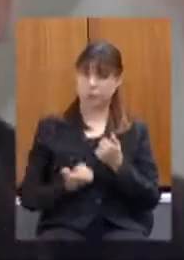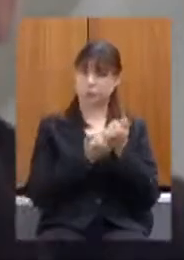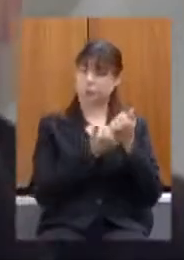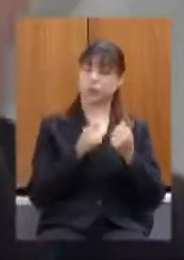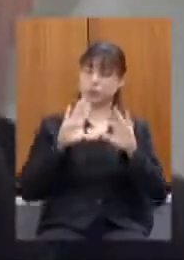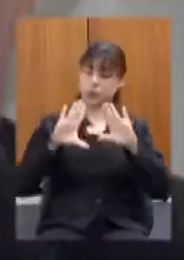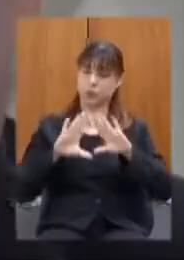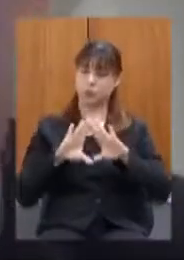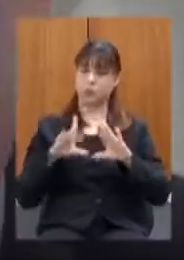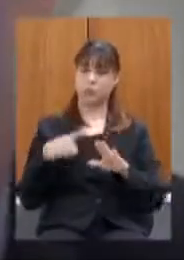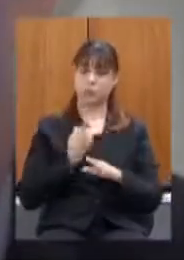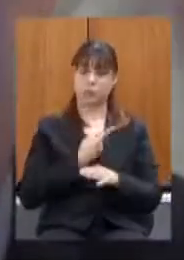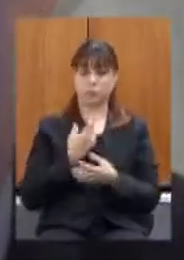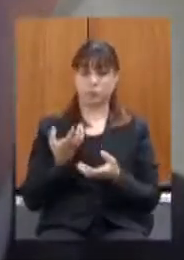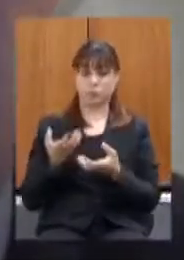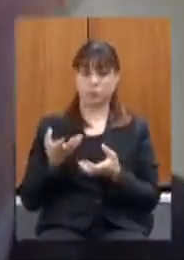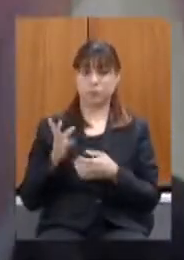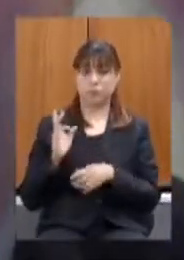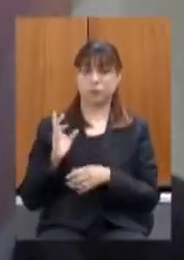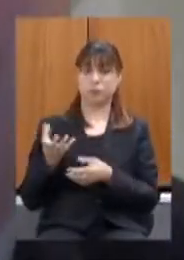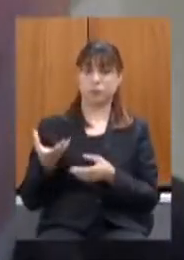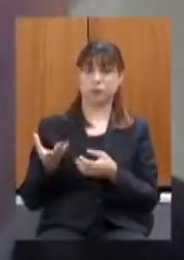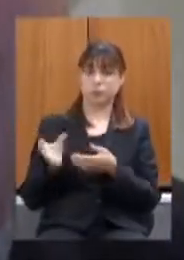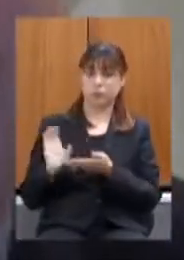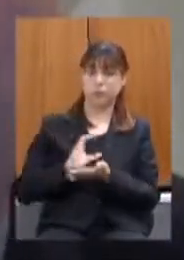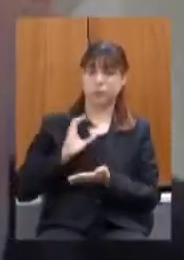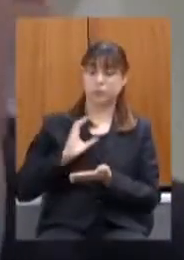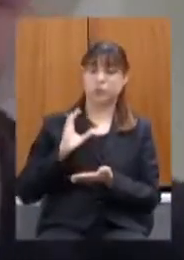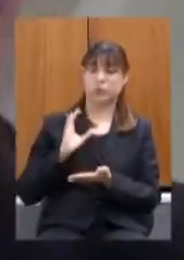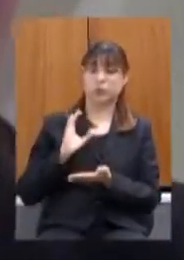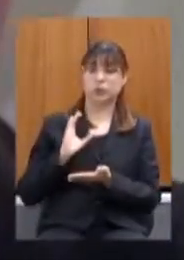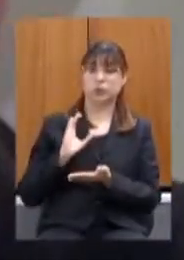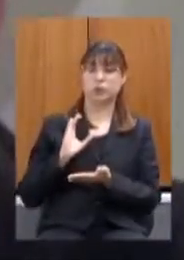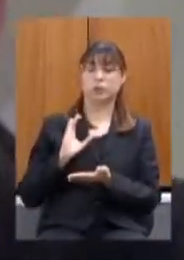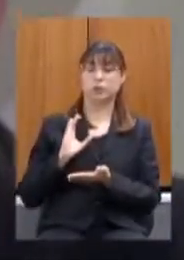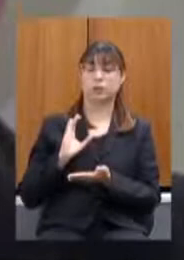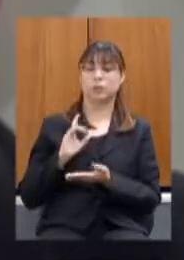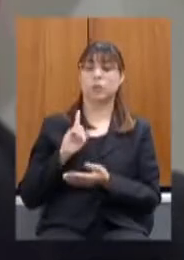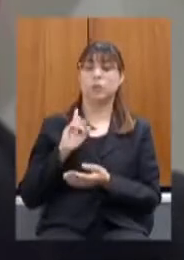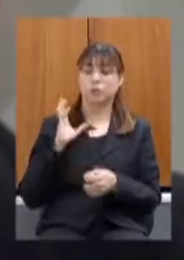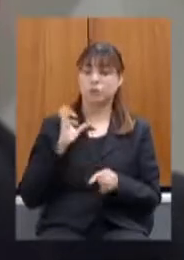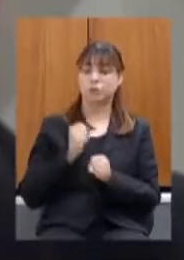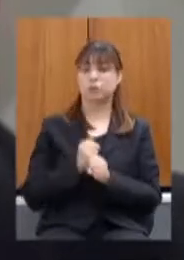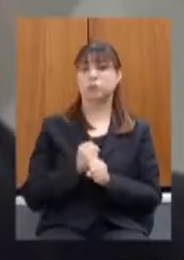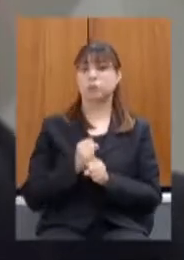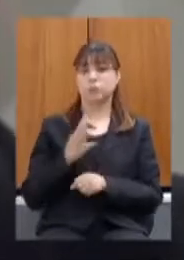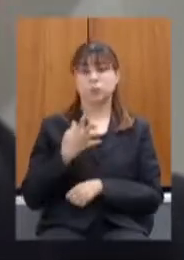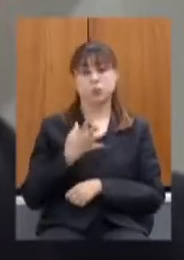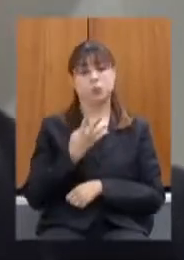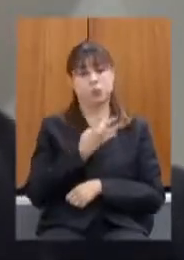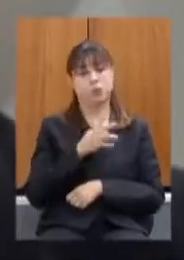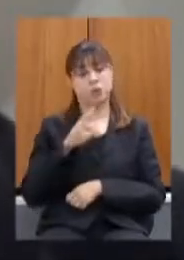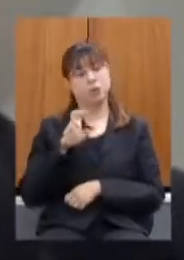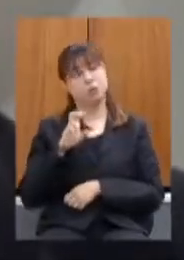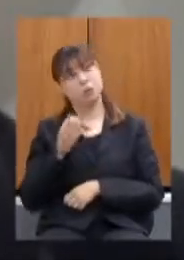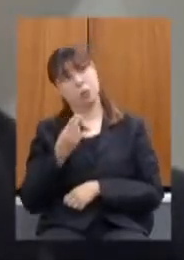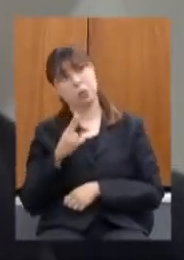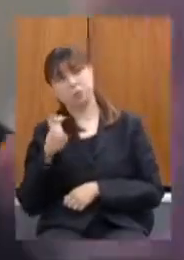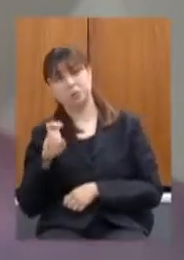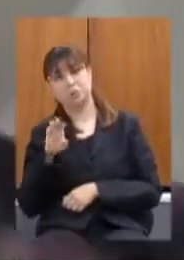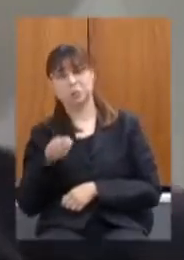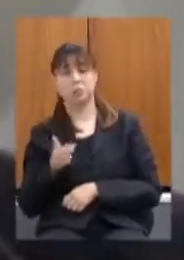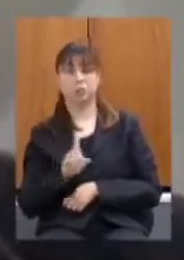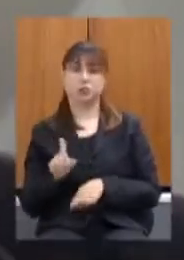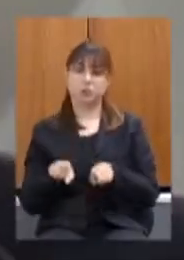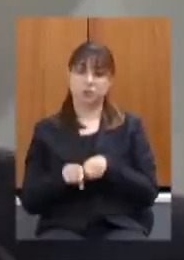arrecadar apenas com a venda de recebíveis sem venda de participação a mesma quantidade da venda por isso que eu digo